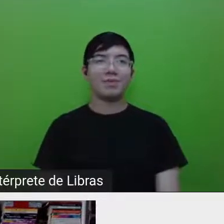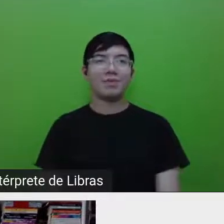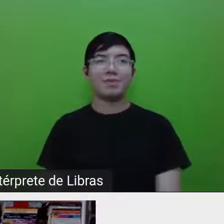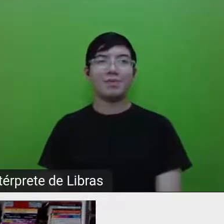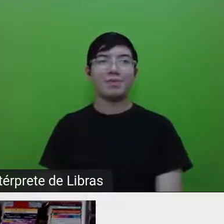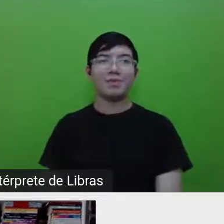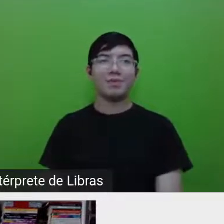Agora o Vinícius